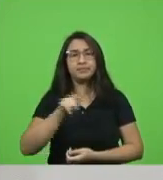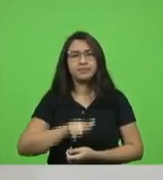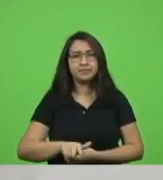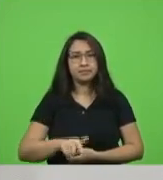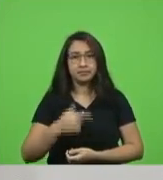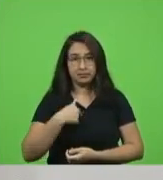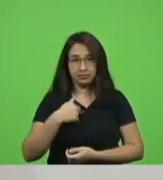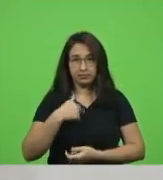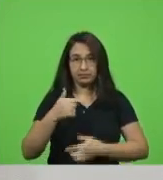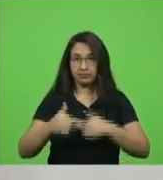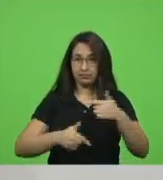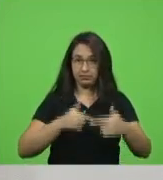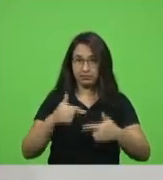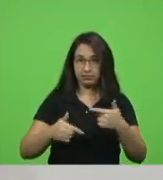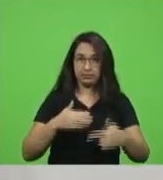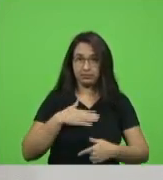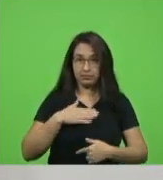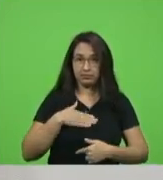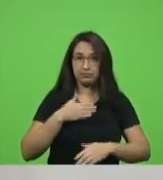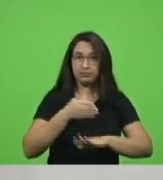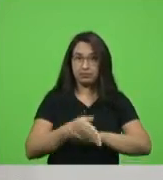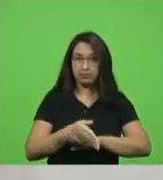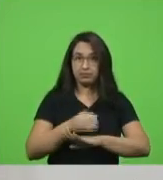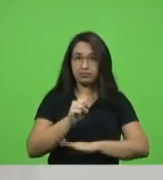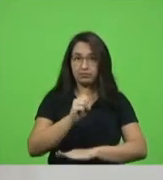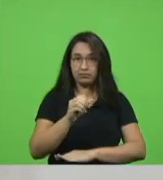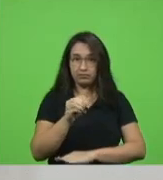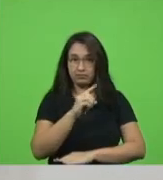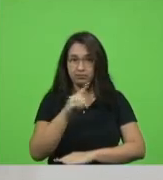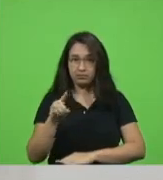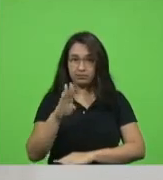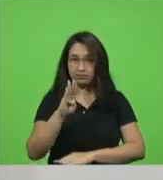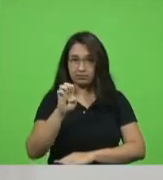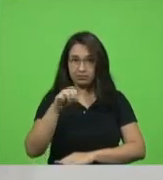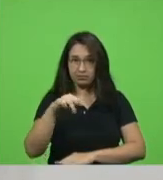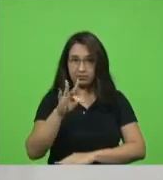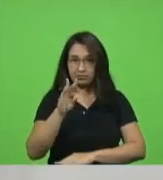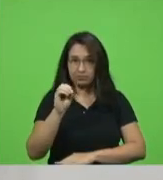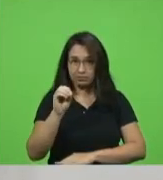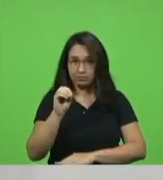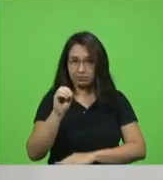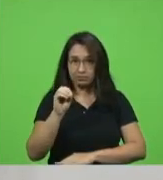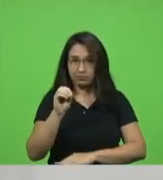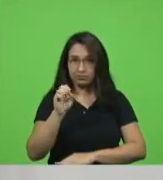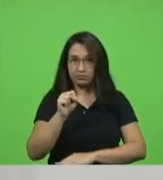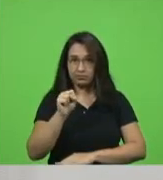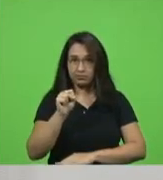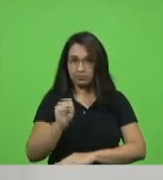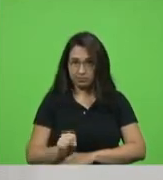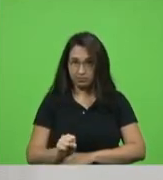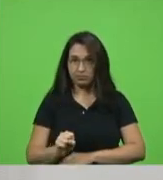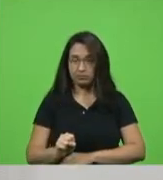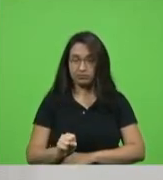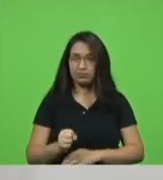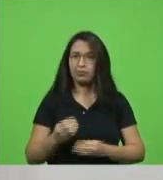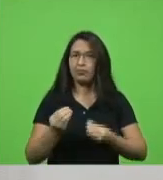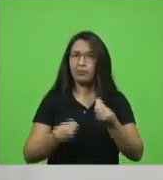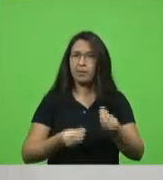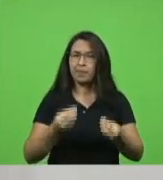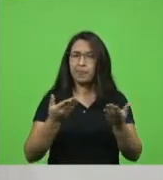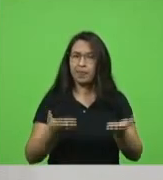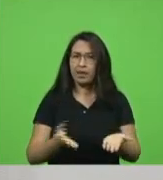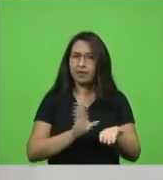meu trabalho trabalho também em São Bento do Sul no Planalto Norte com recursos que